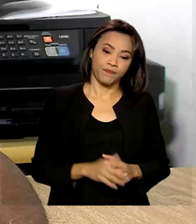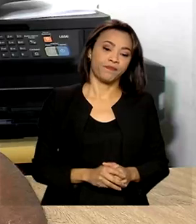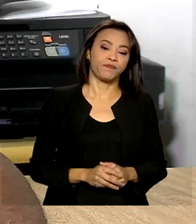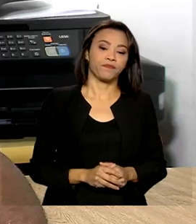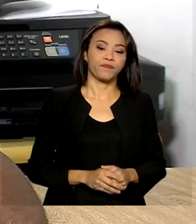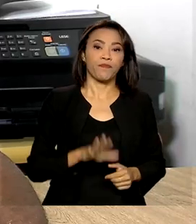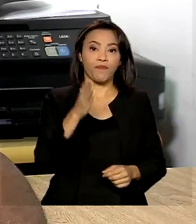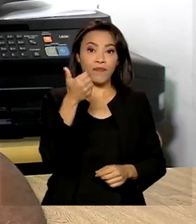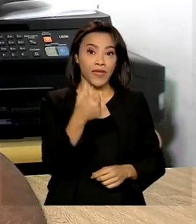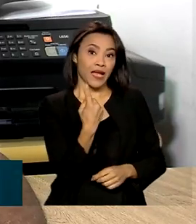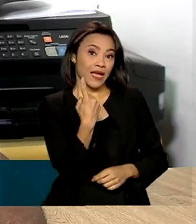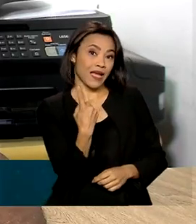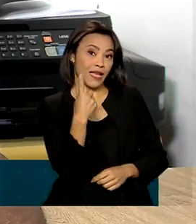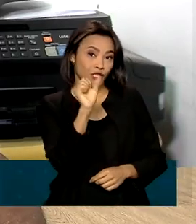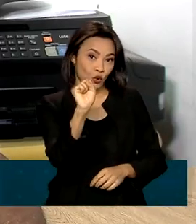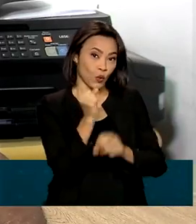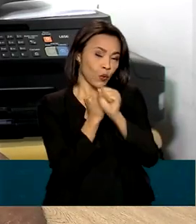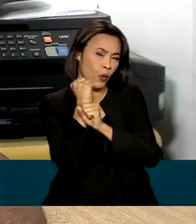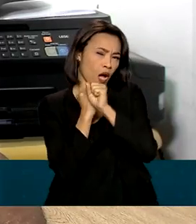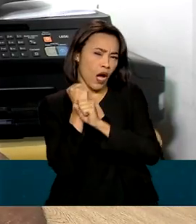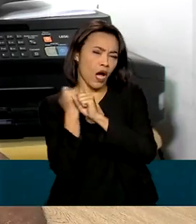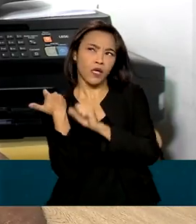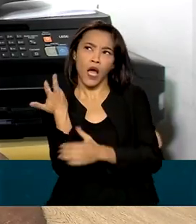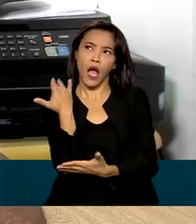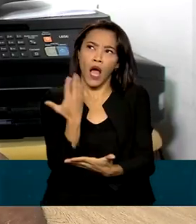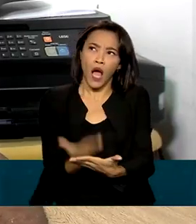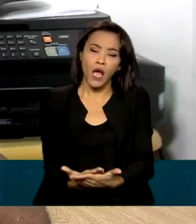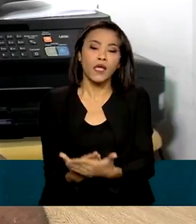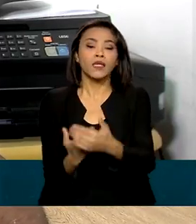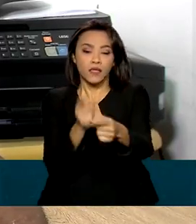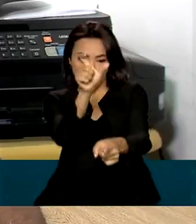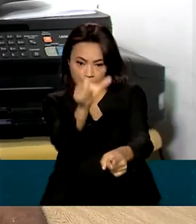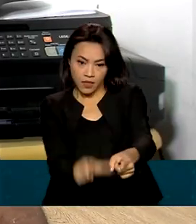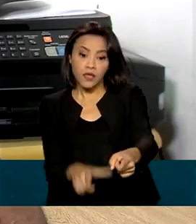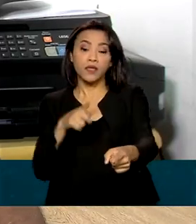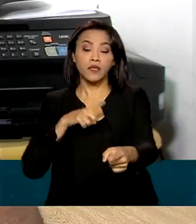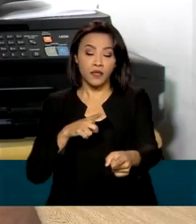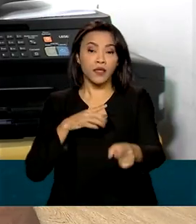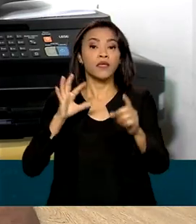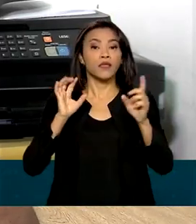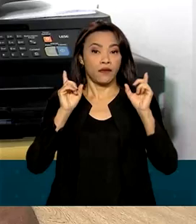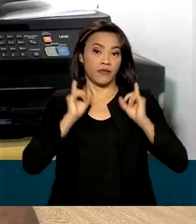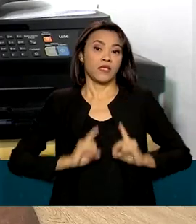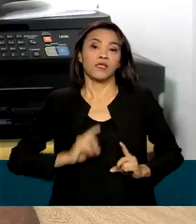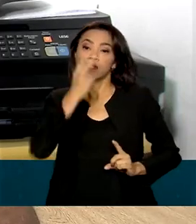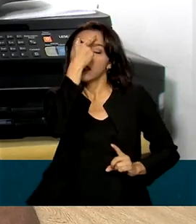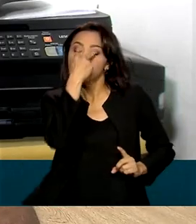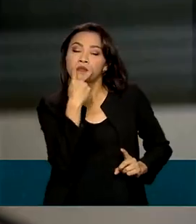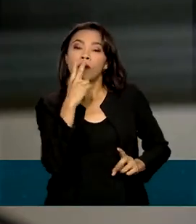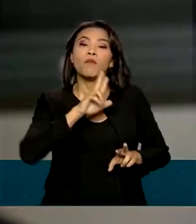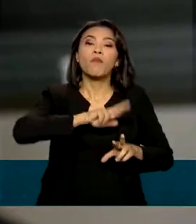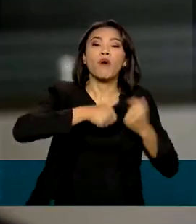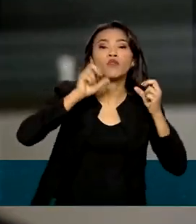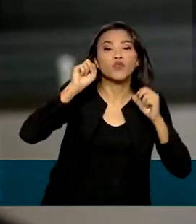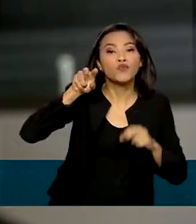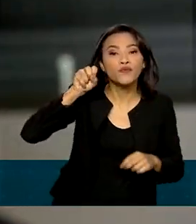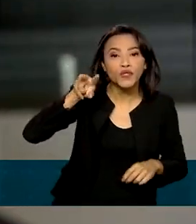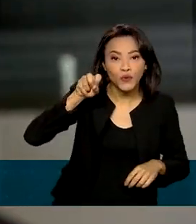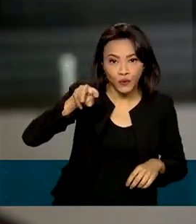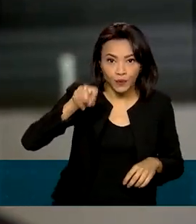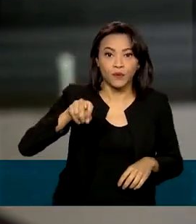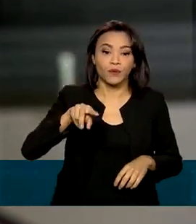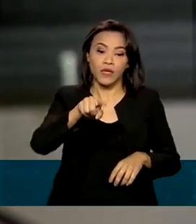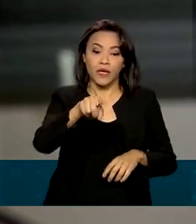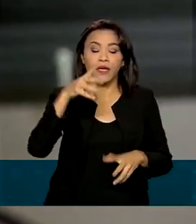Há 18 anos, Justino convive com uma deficiência visual causada por um vírus. Ele conta que